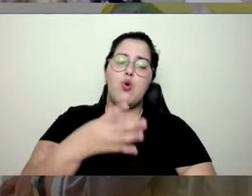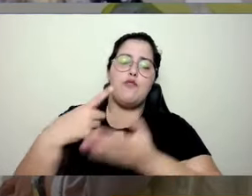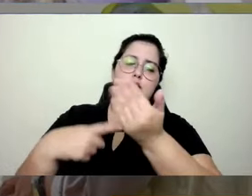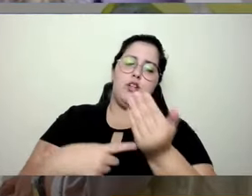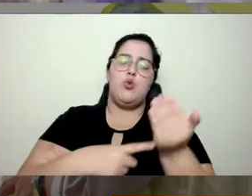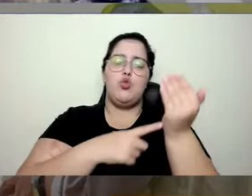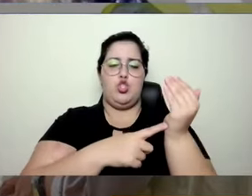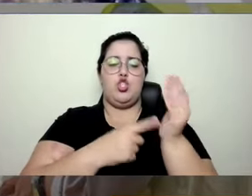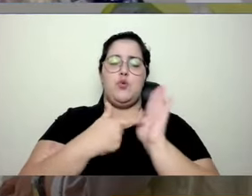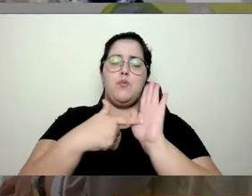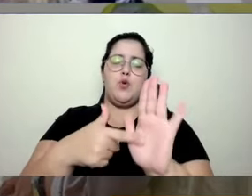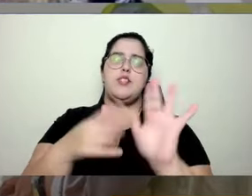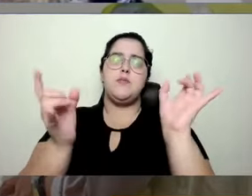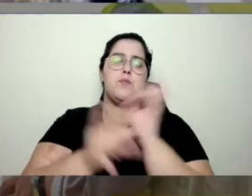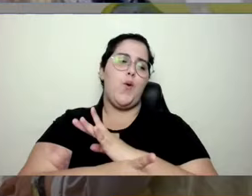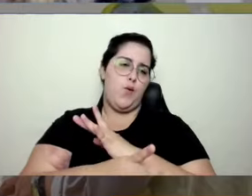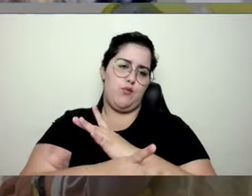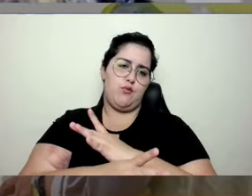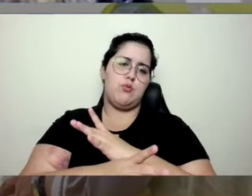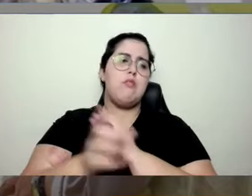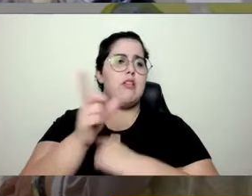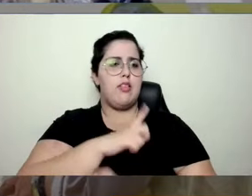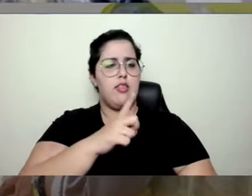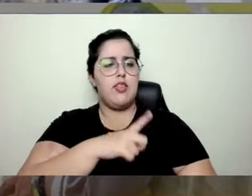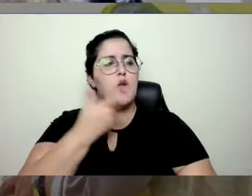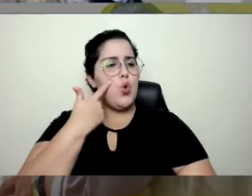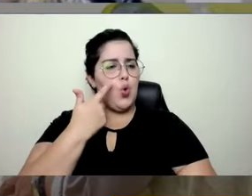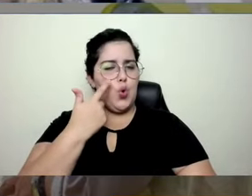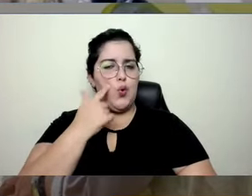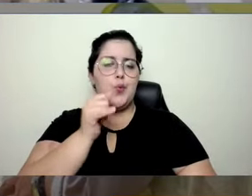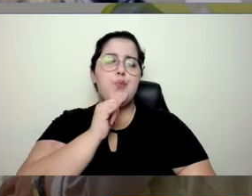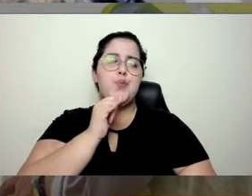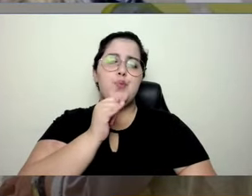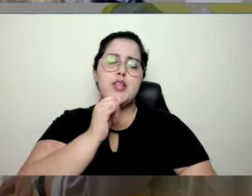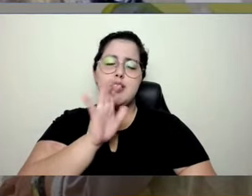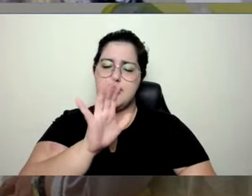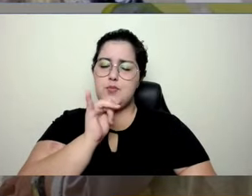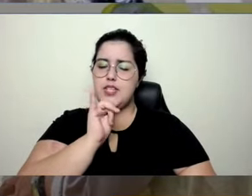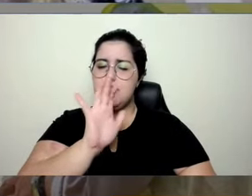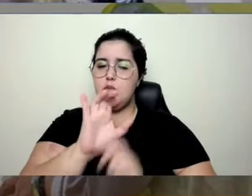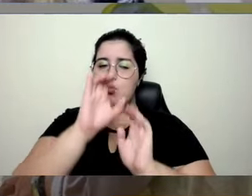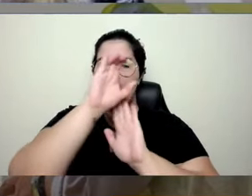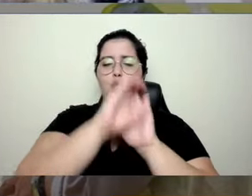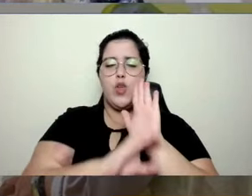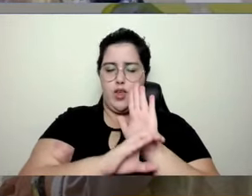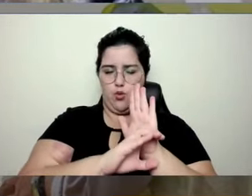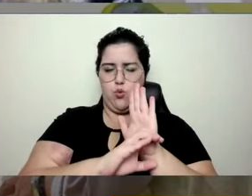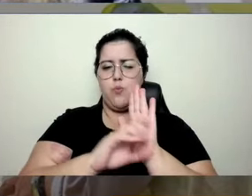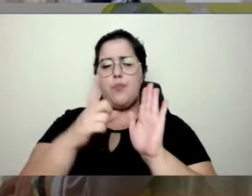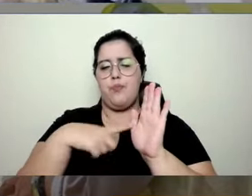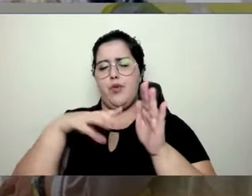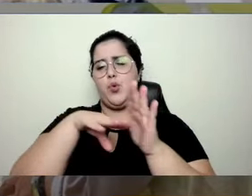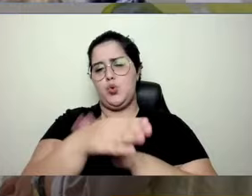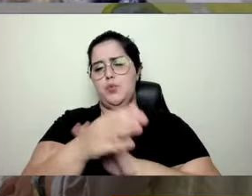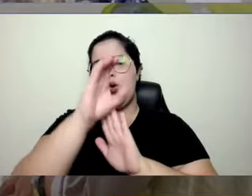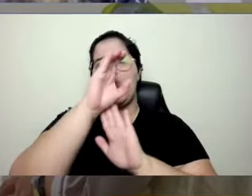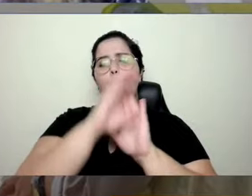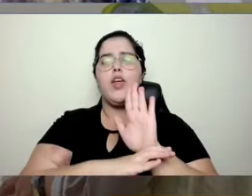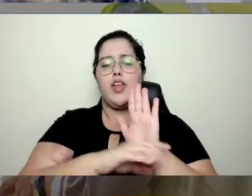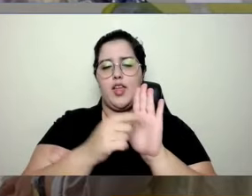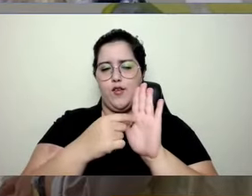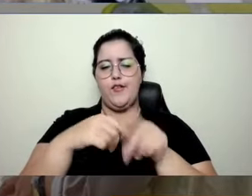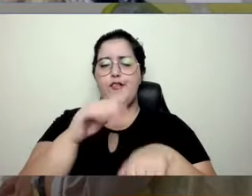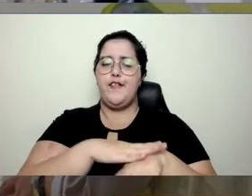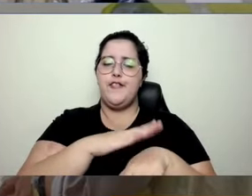pronto e mostra que existe, por exemplo, currículo, nossa, a gente está acostumado com o currículo feito